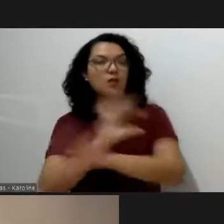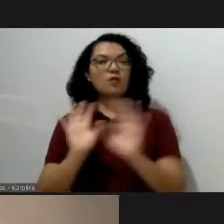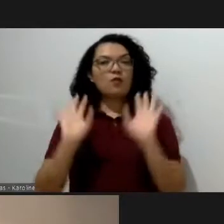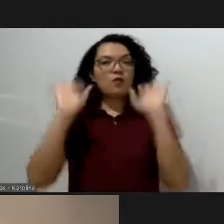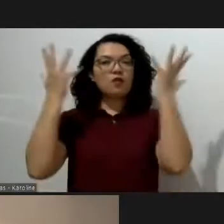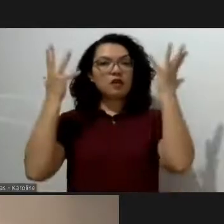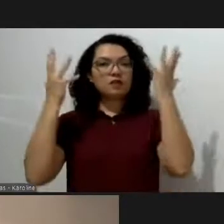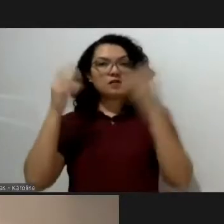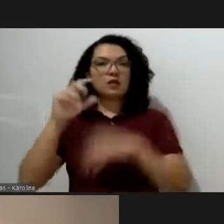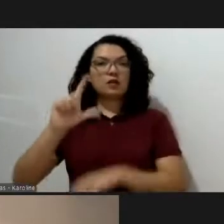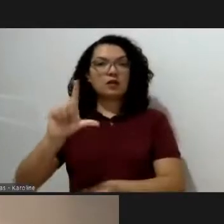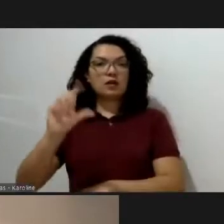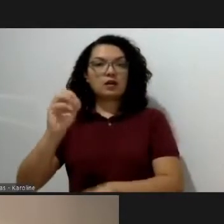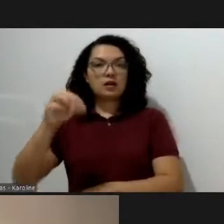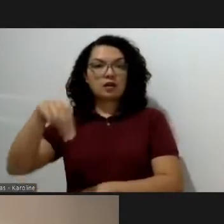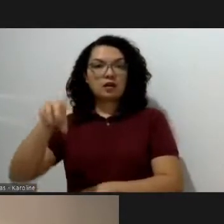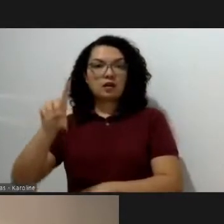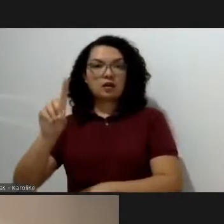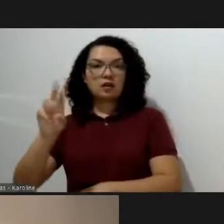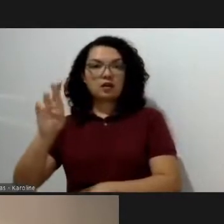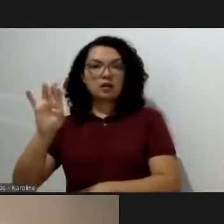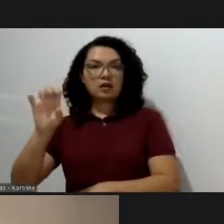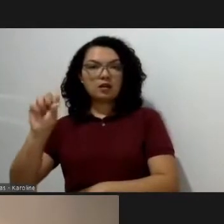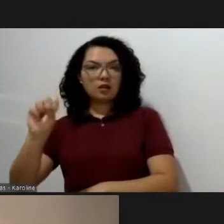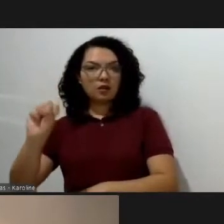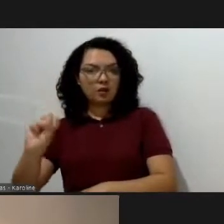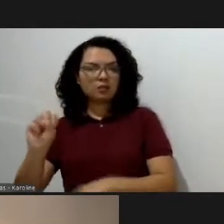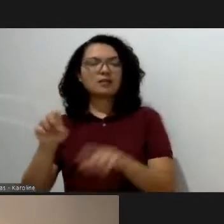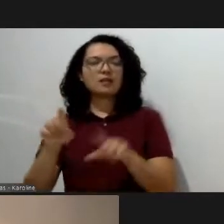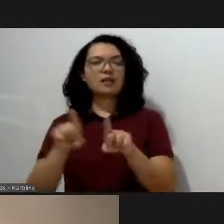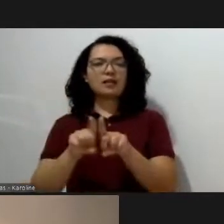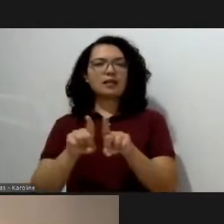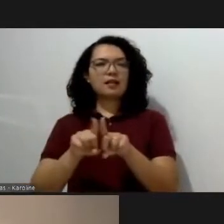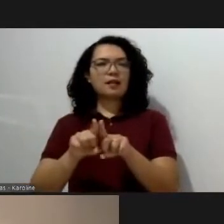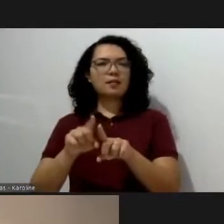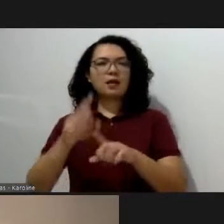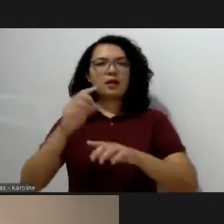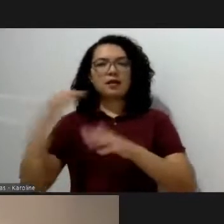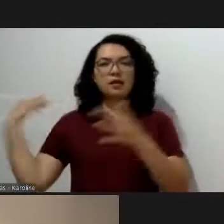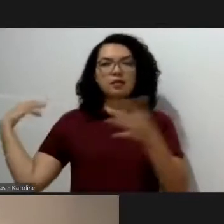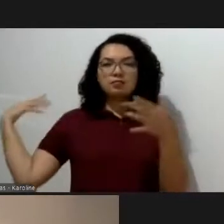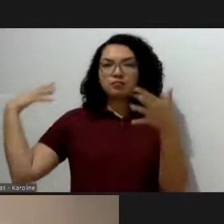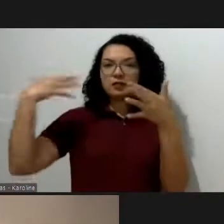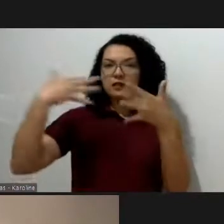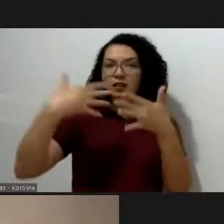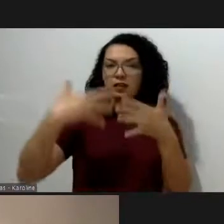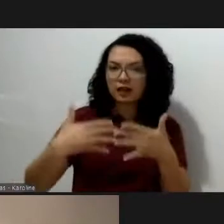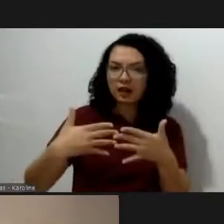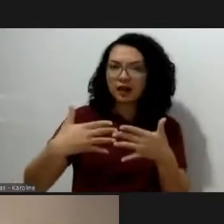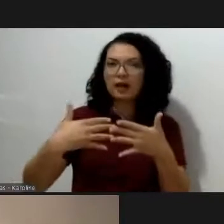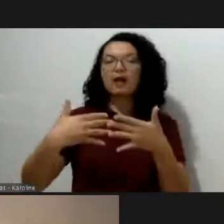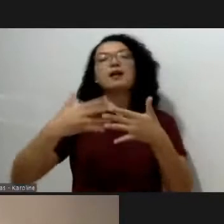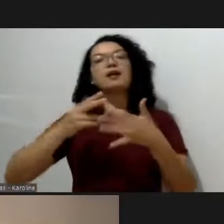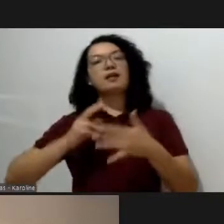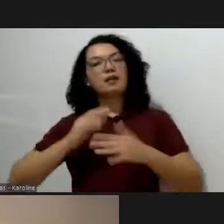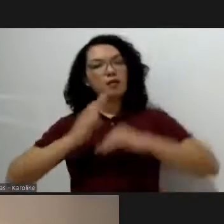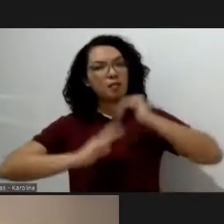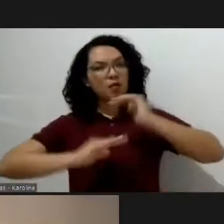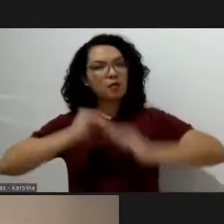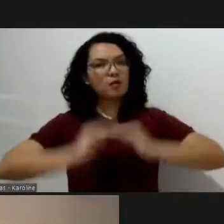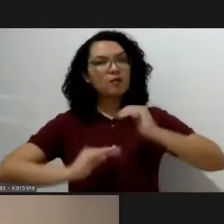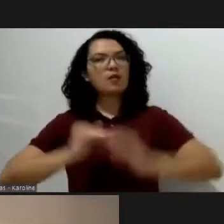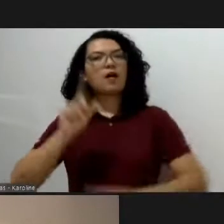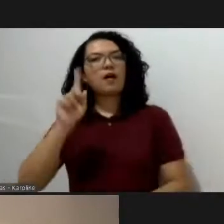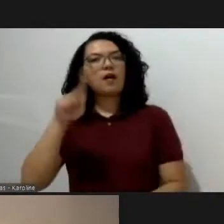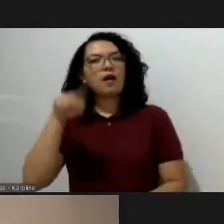Paralela a sua prática profissional desde 2012 é professora adjunta na Católica do Chile, onde